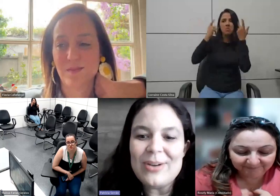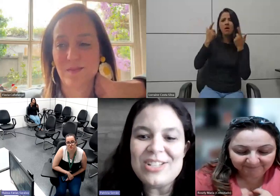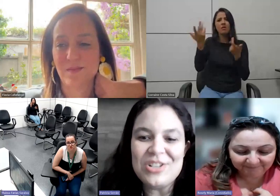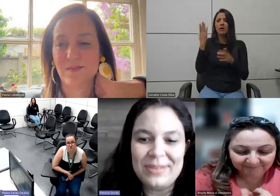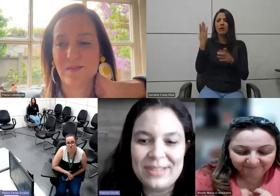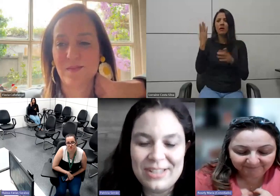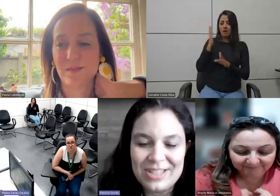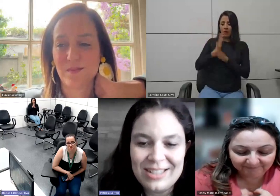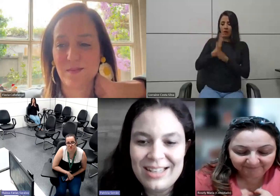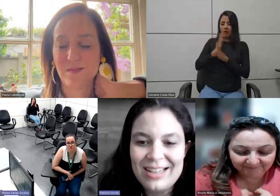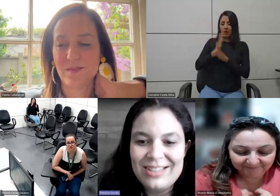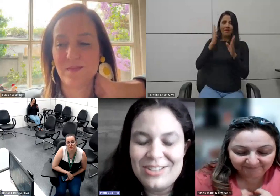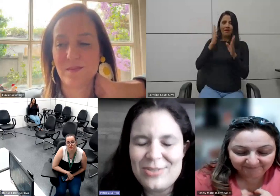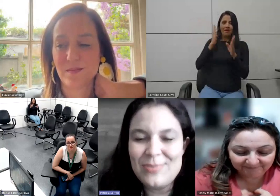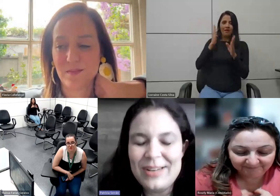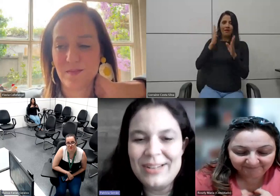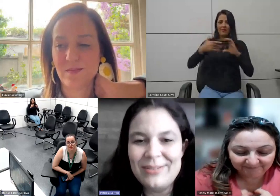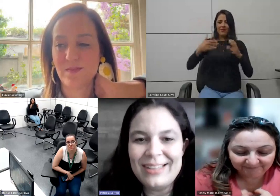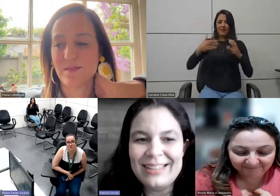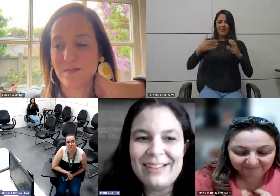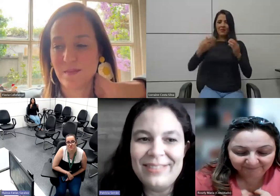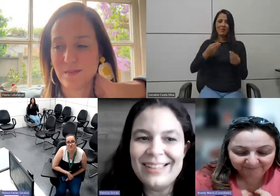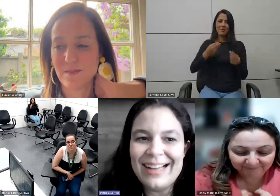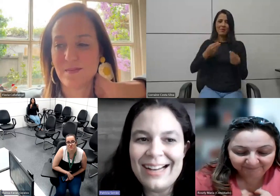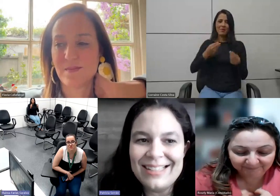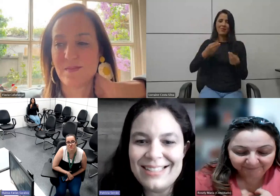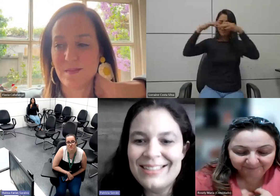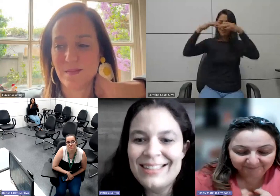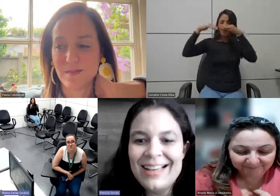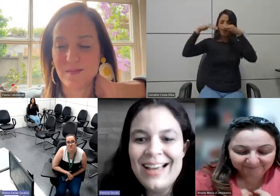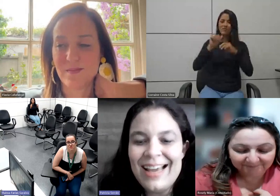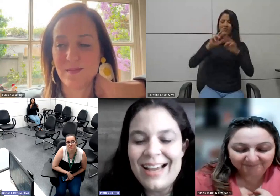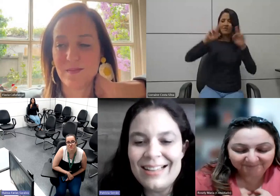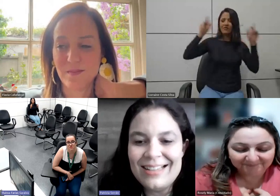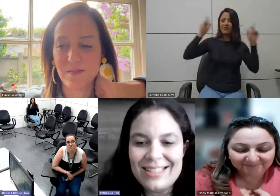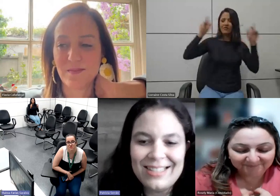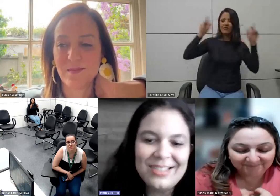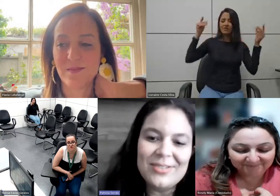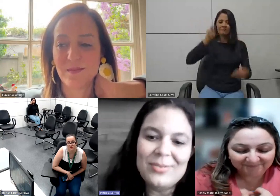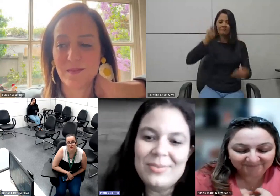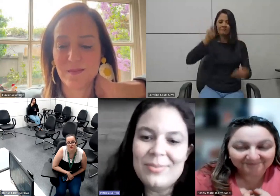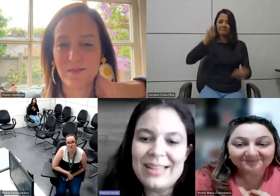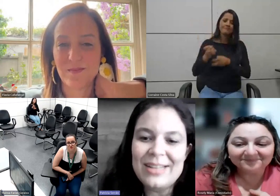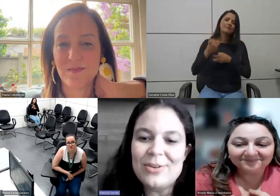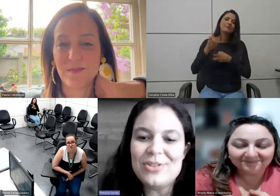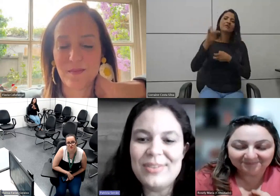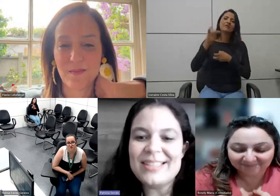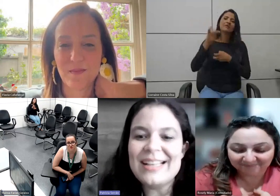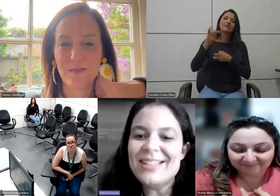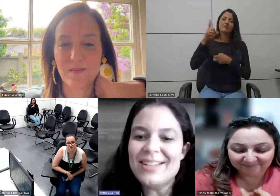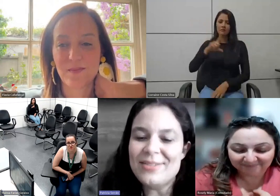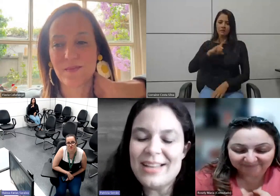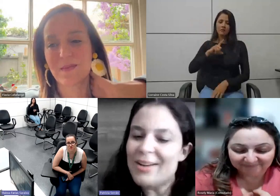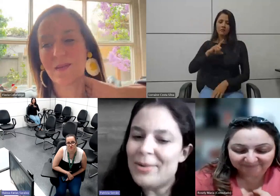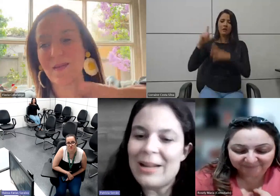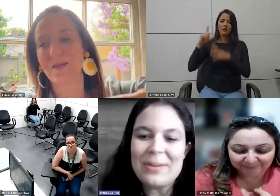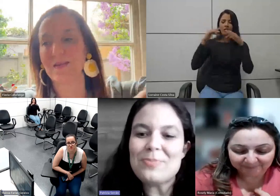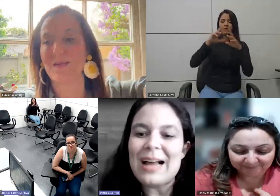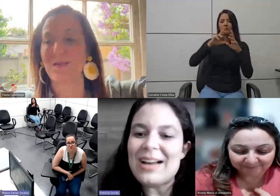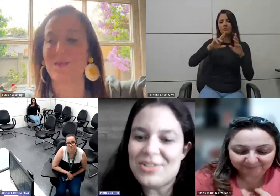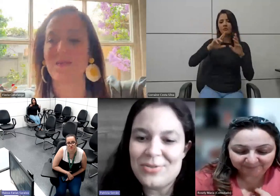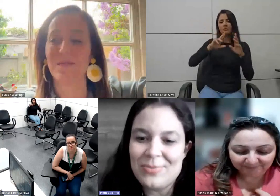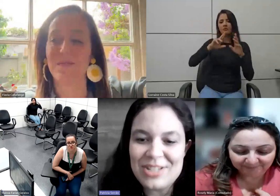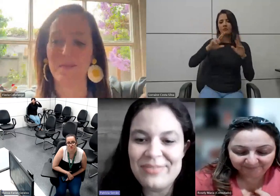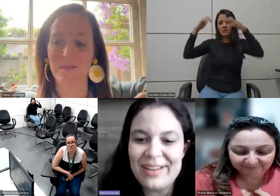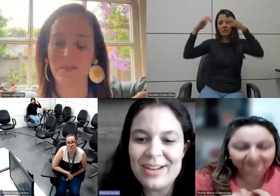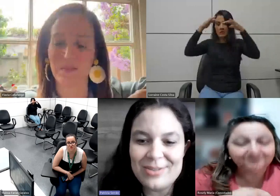descobriram neurotípicas descobriram que na verdade elas tinham uma neurodiversidade o cérebro